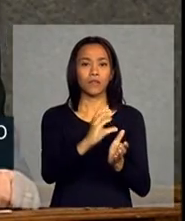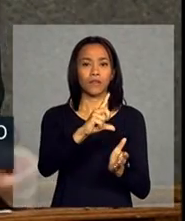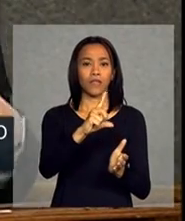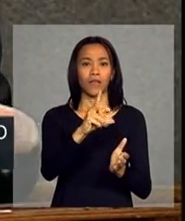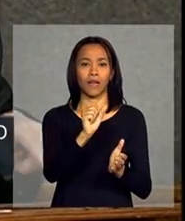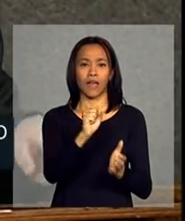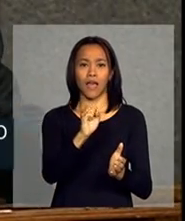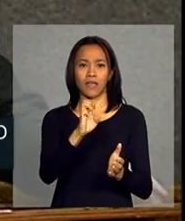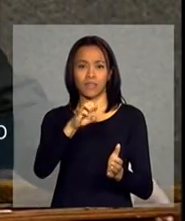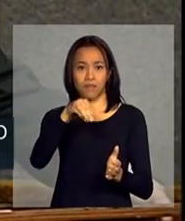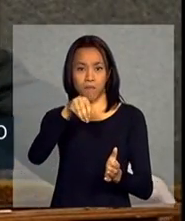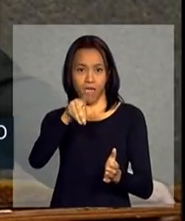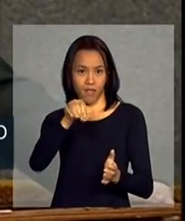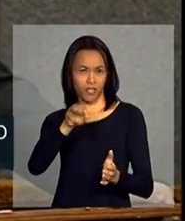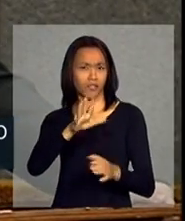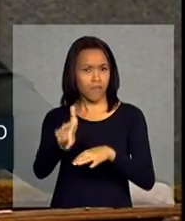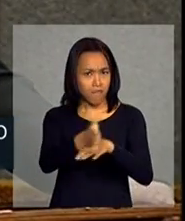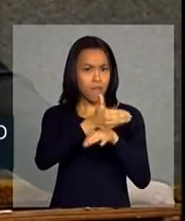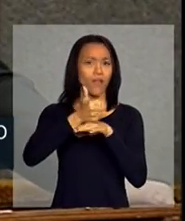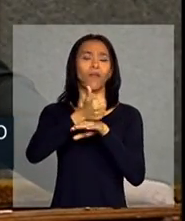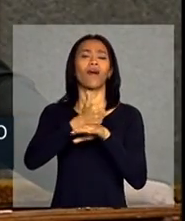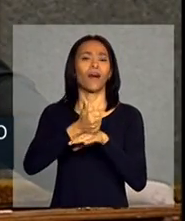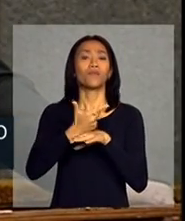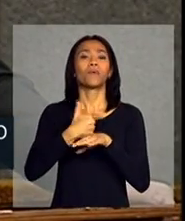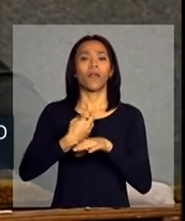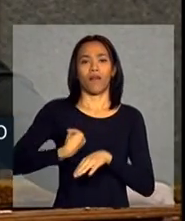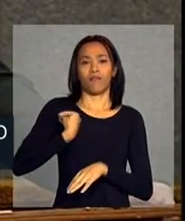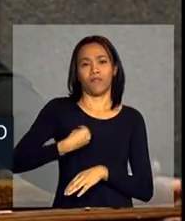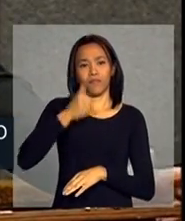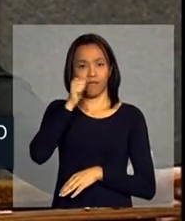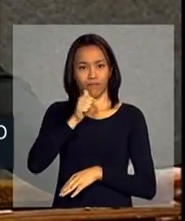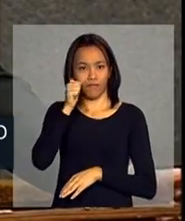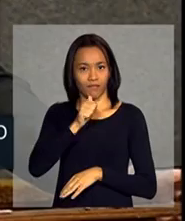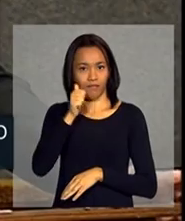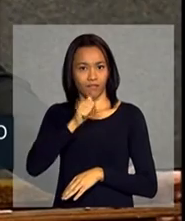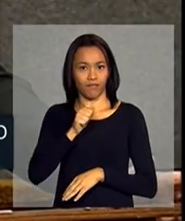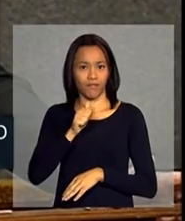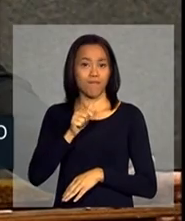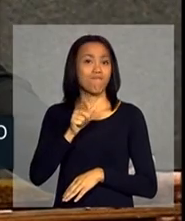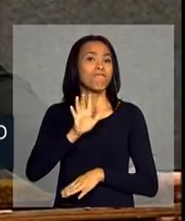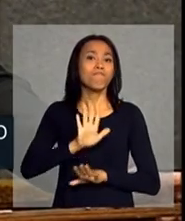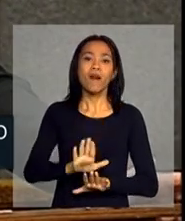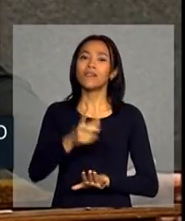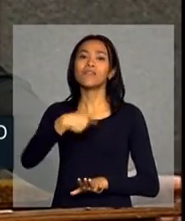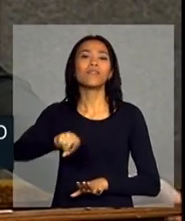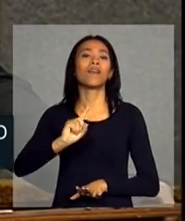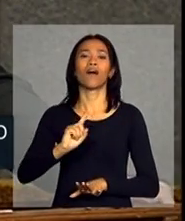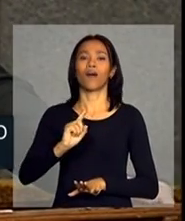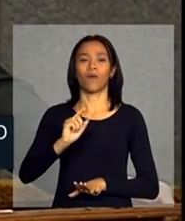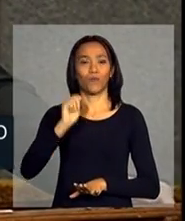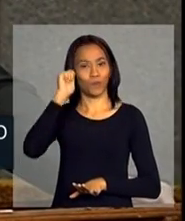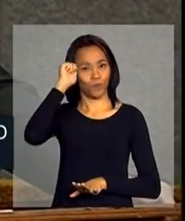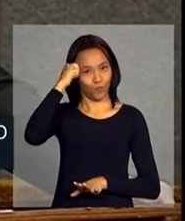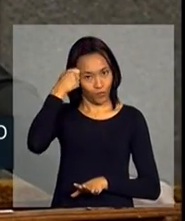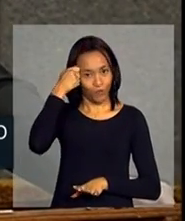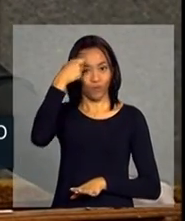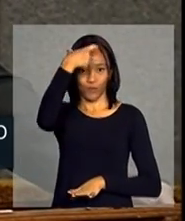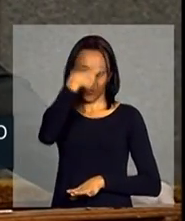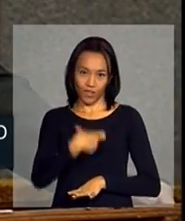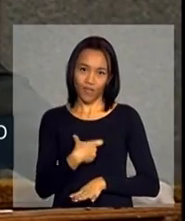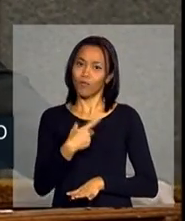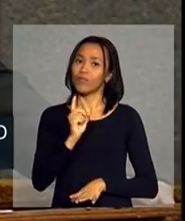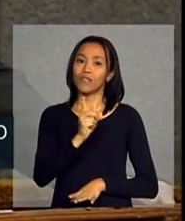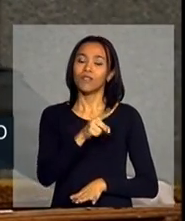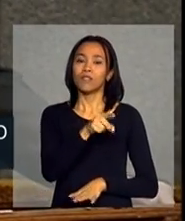tem melhorado muito a condição das mulheres, mas não há condição dos negros. Não tem sido um veículo de ascensão